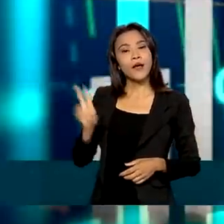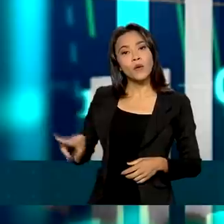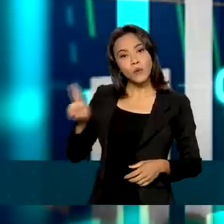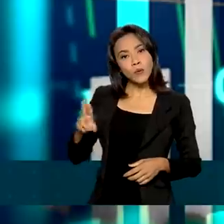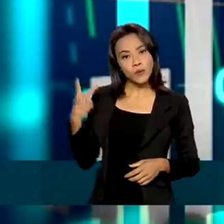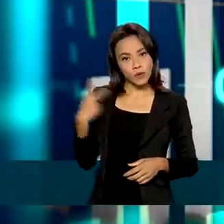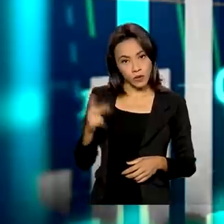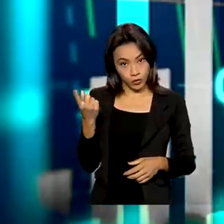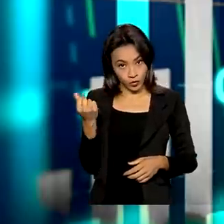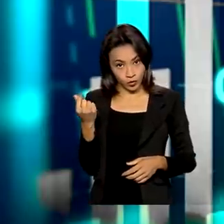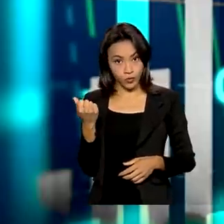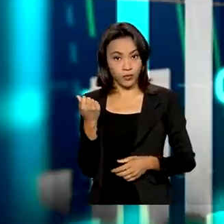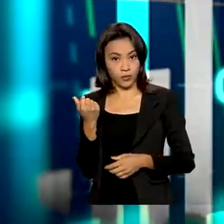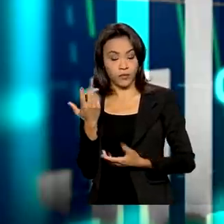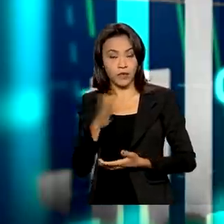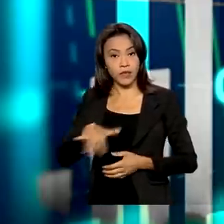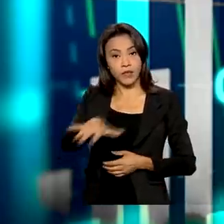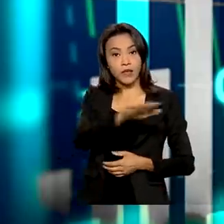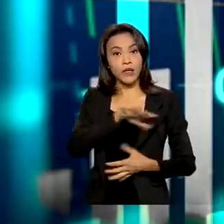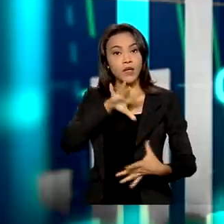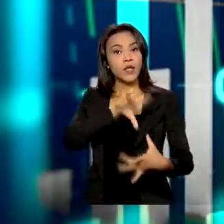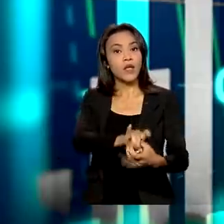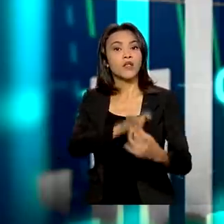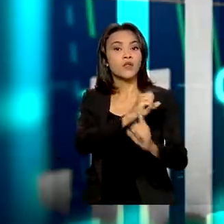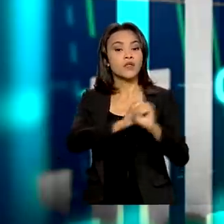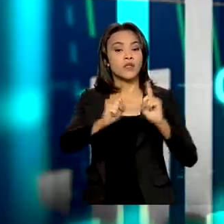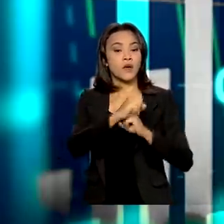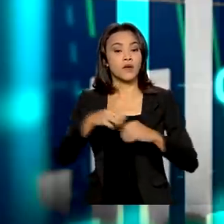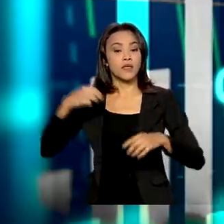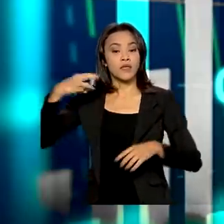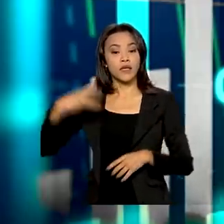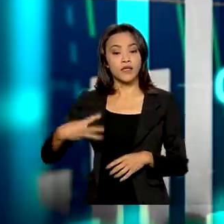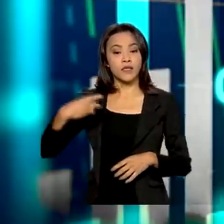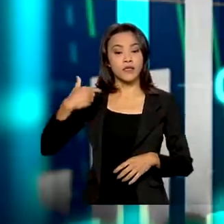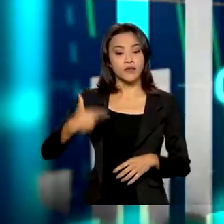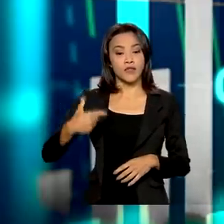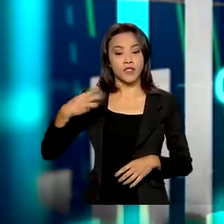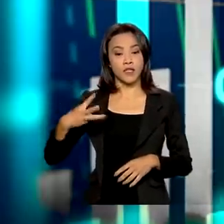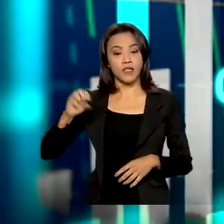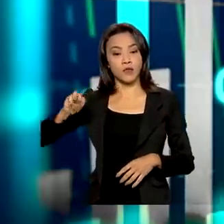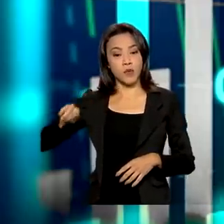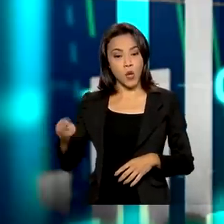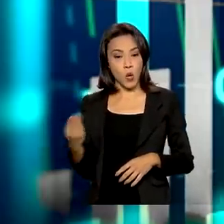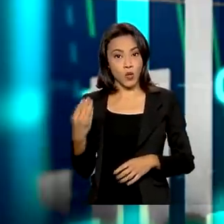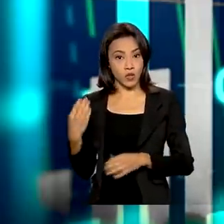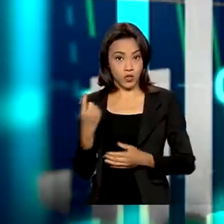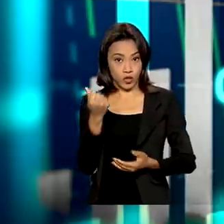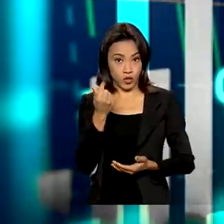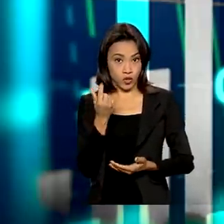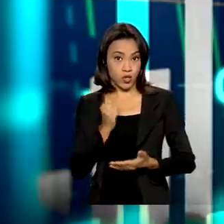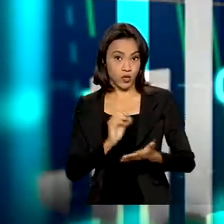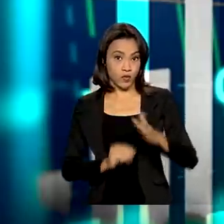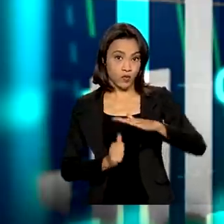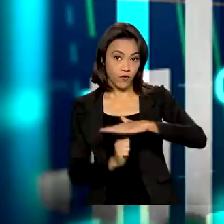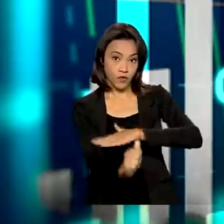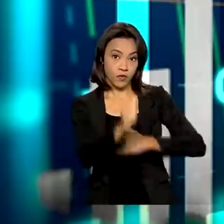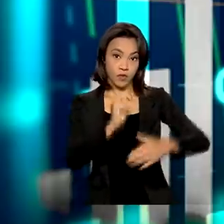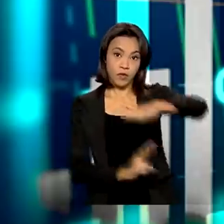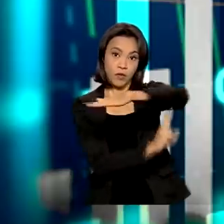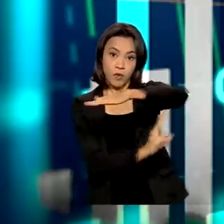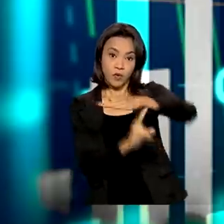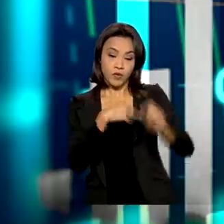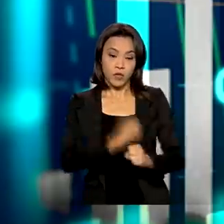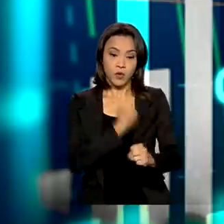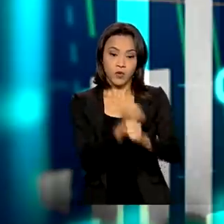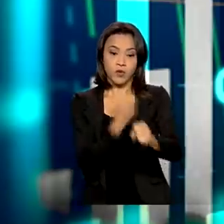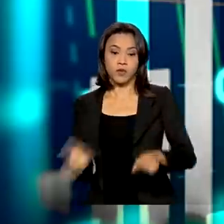recursos sociais então. Itaipu investiu 323 milhões na ponte de integração Brasil-Paraguai, investiu também 326